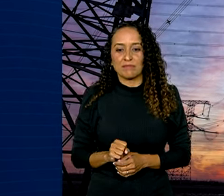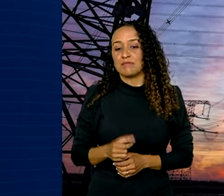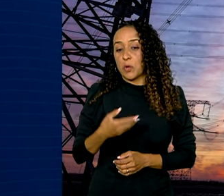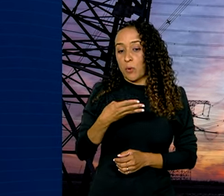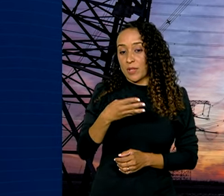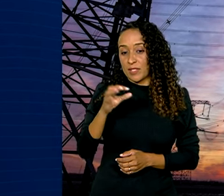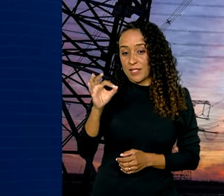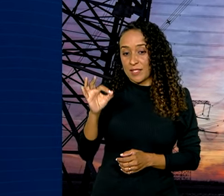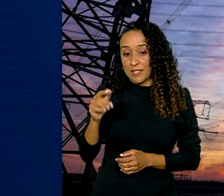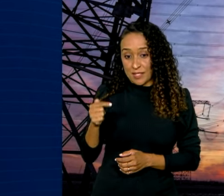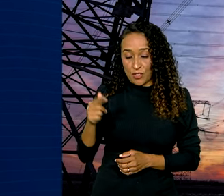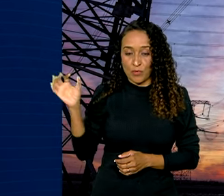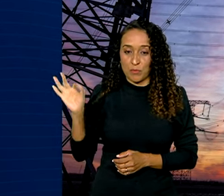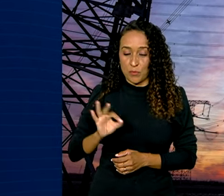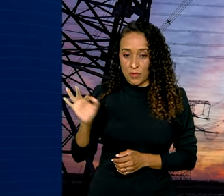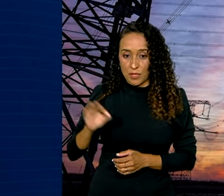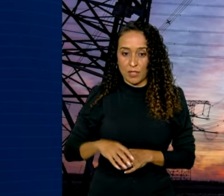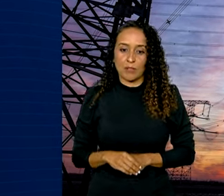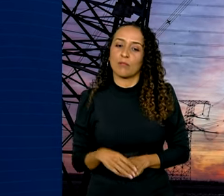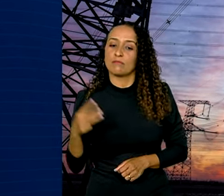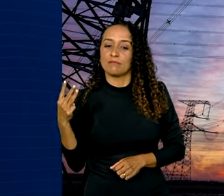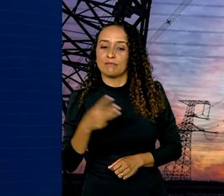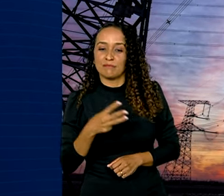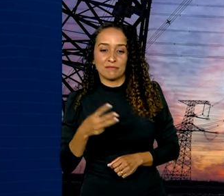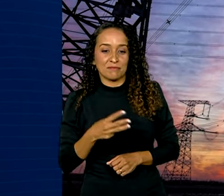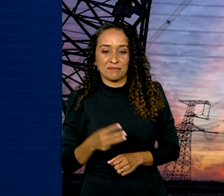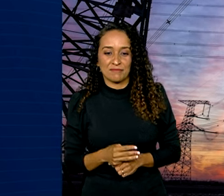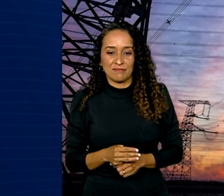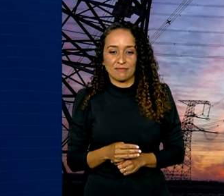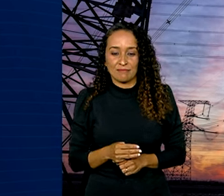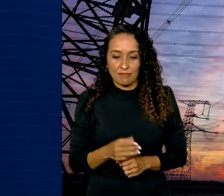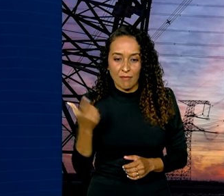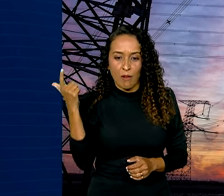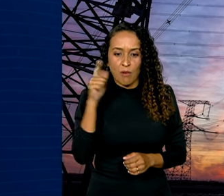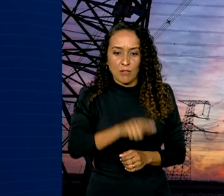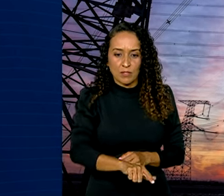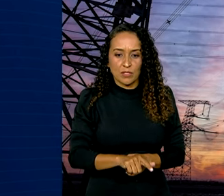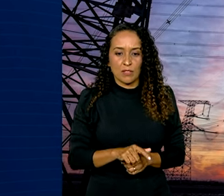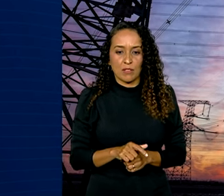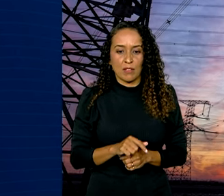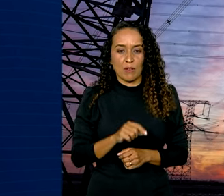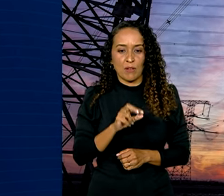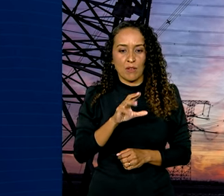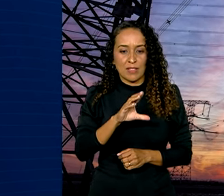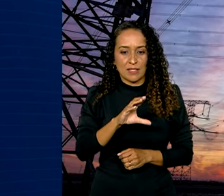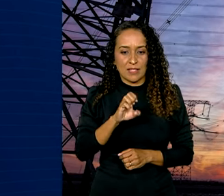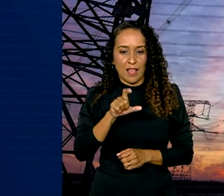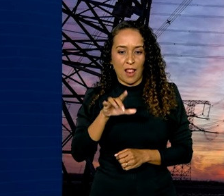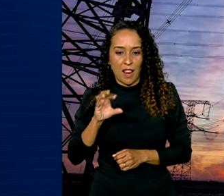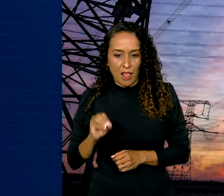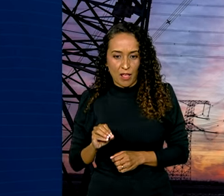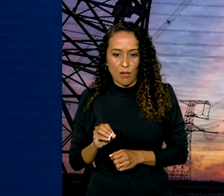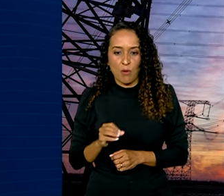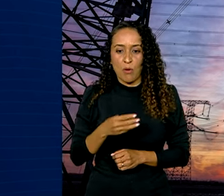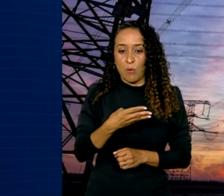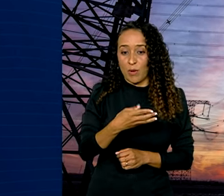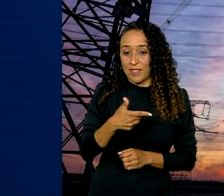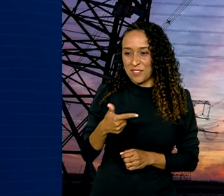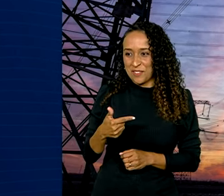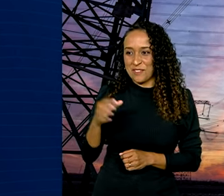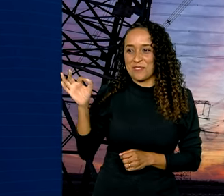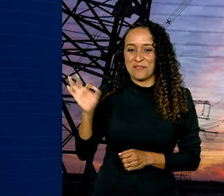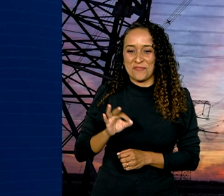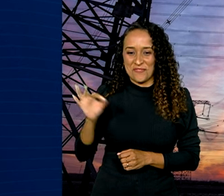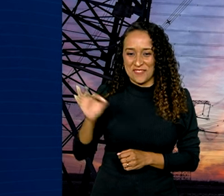47%. O terceiro lote foi arrematado pela Celeu Redes Brasil, com deságio de 42